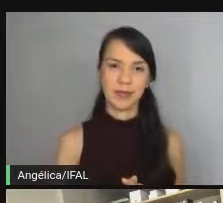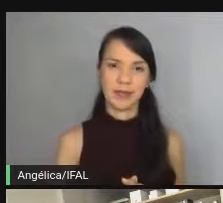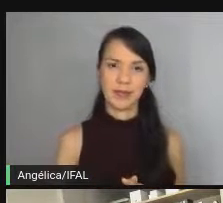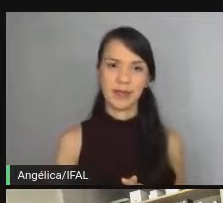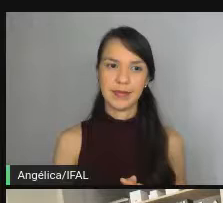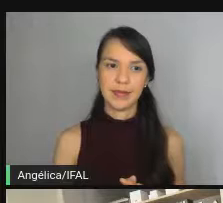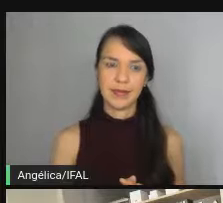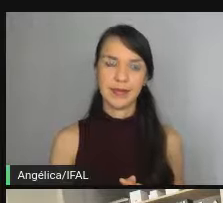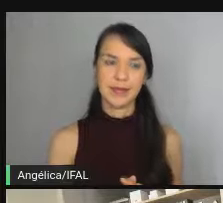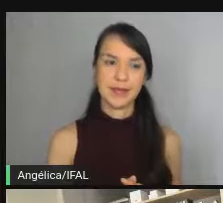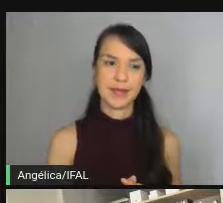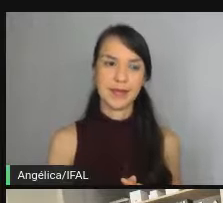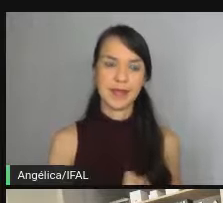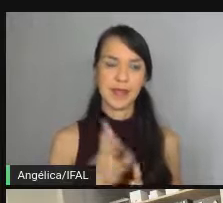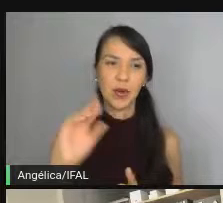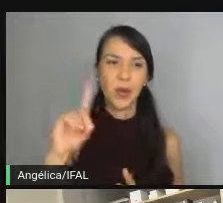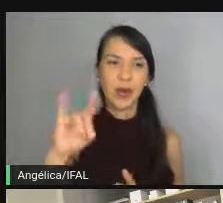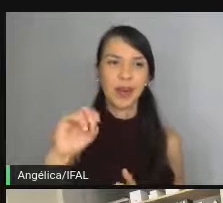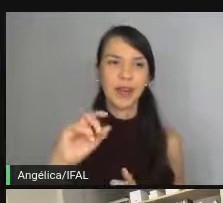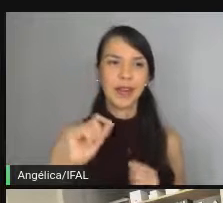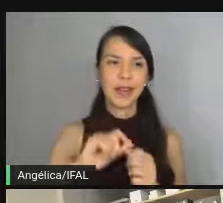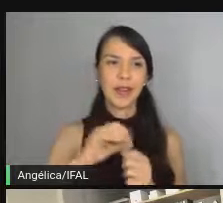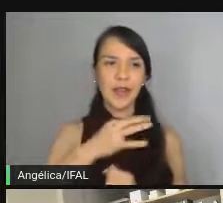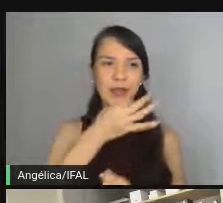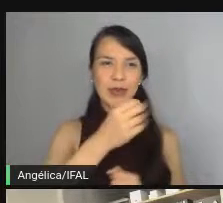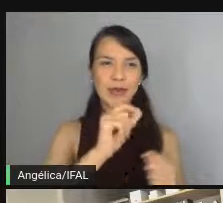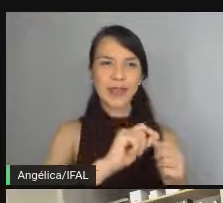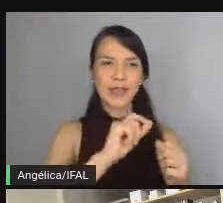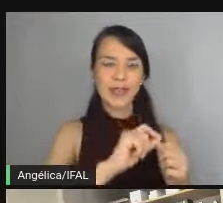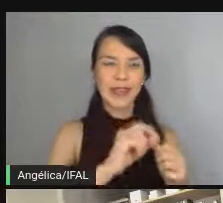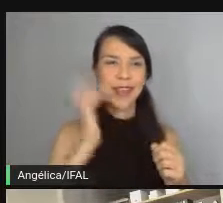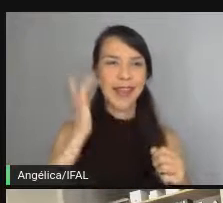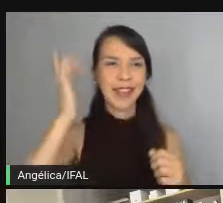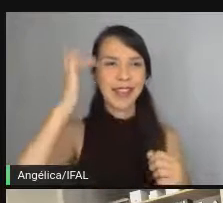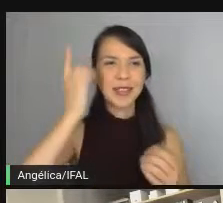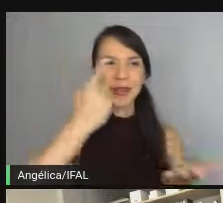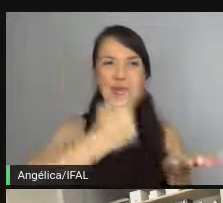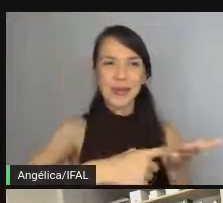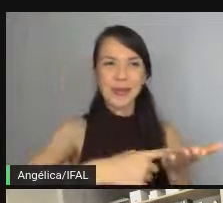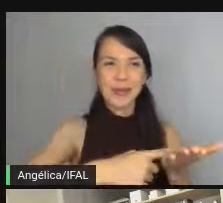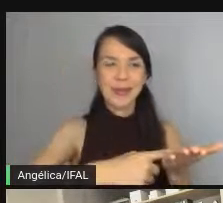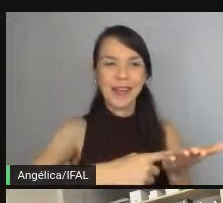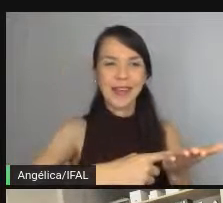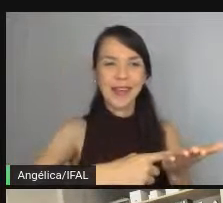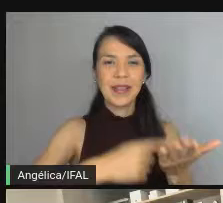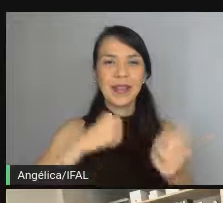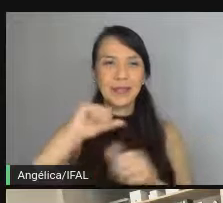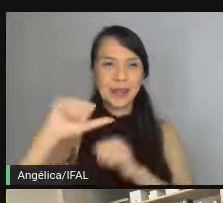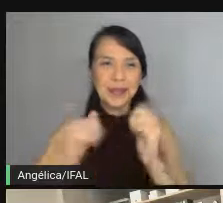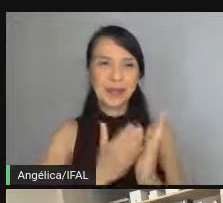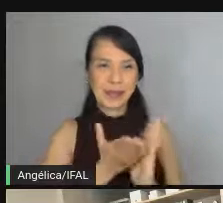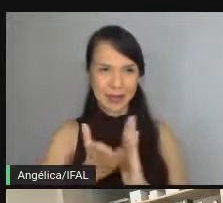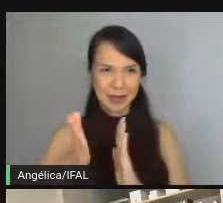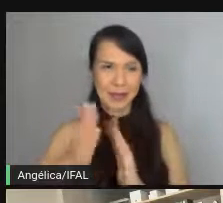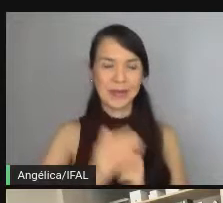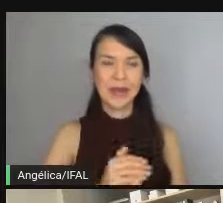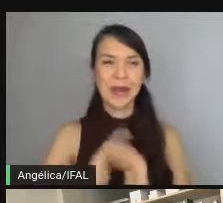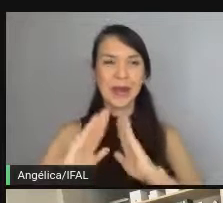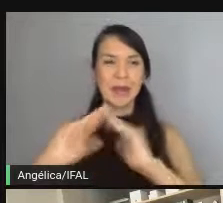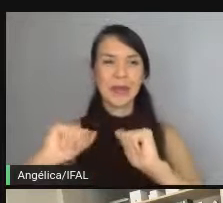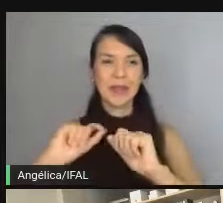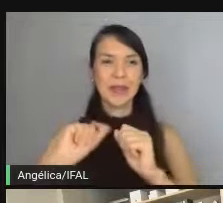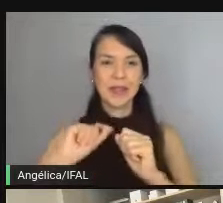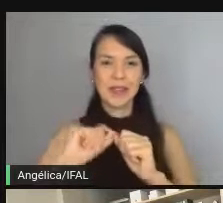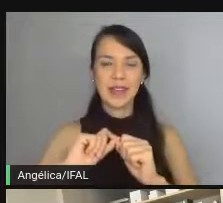O Ronald sugeriu aqui que a gente fizesse, ele está achando que foi combinado, aí está pedindo para a gente mudar o percurso e pediu para a gente